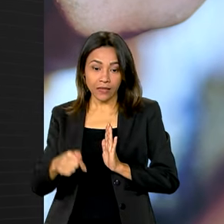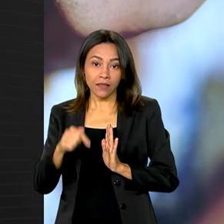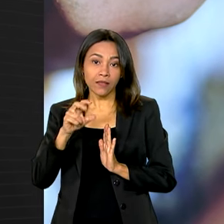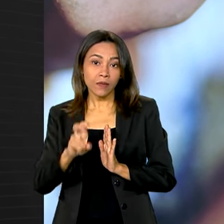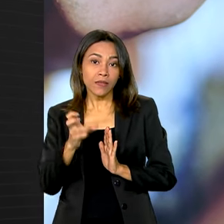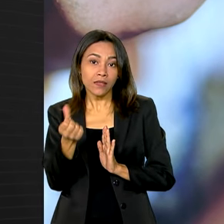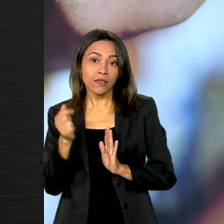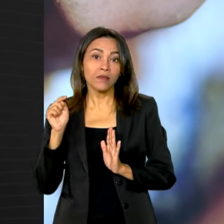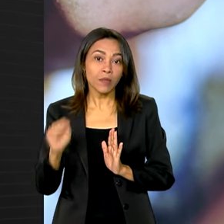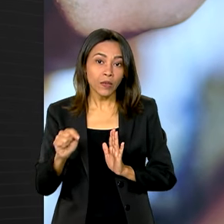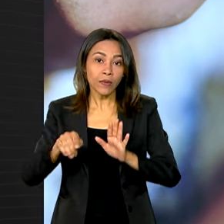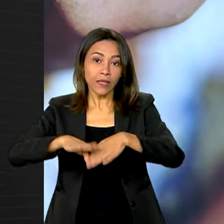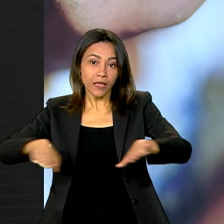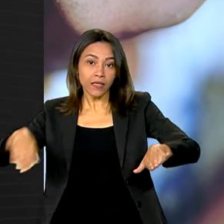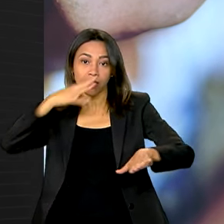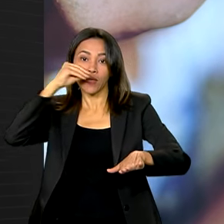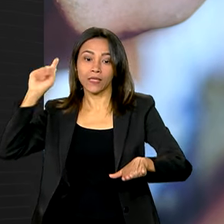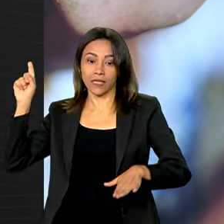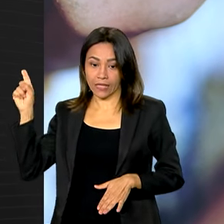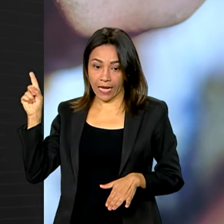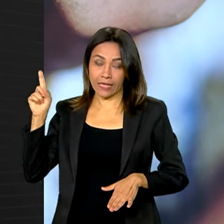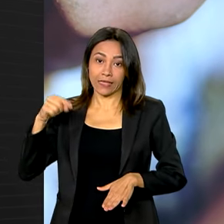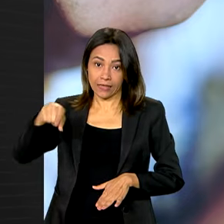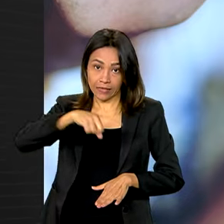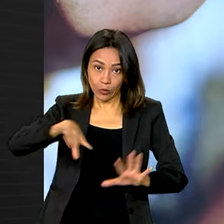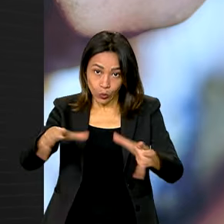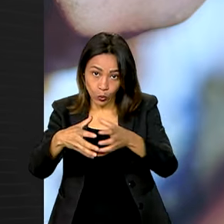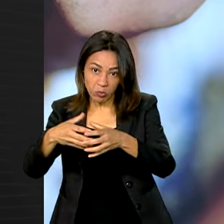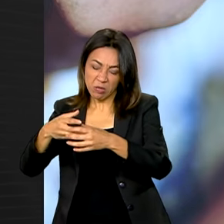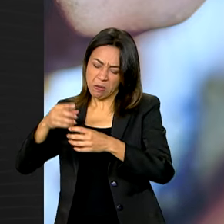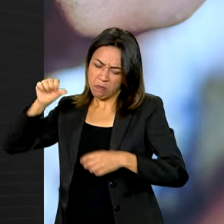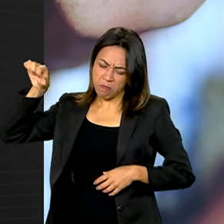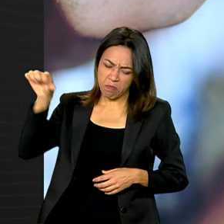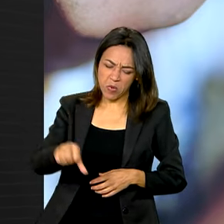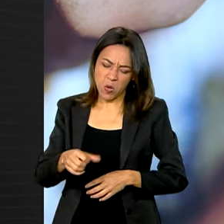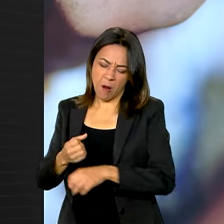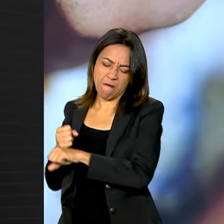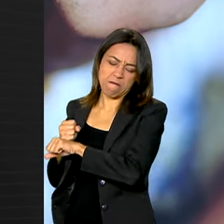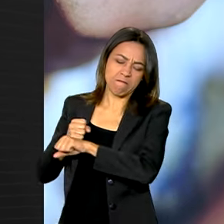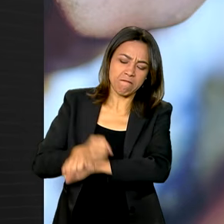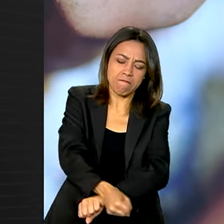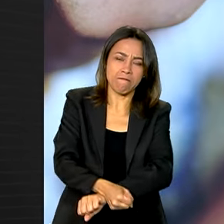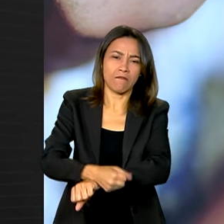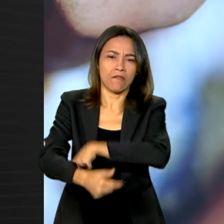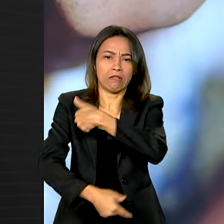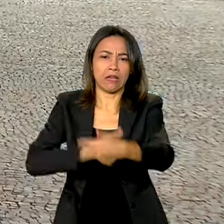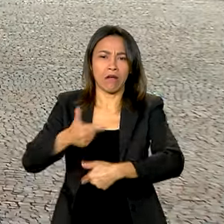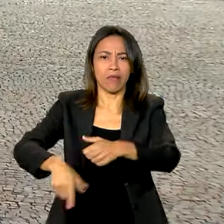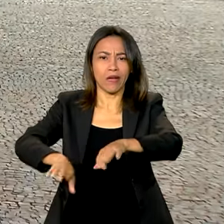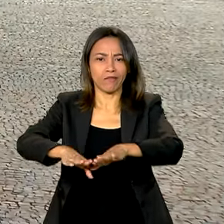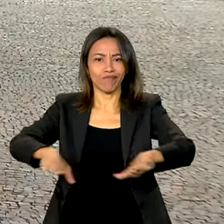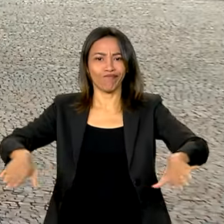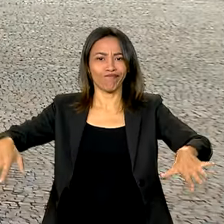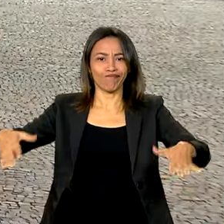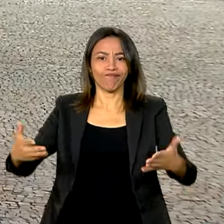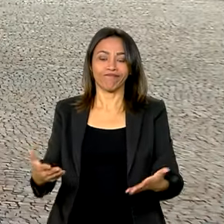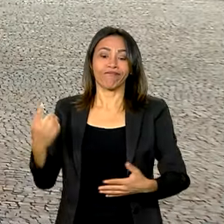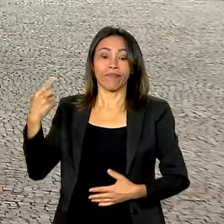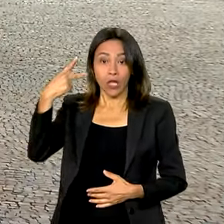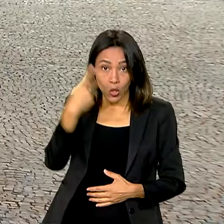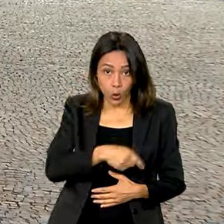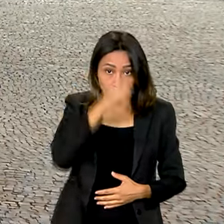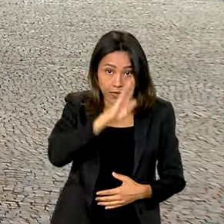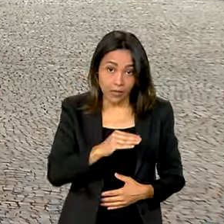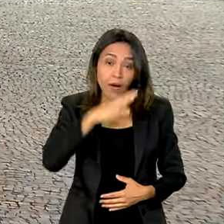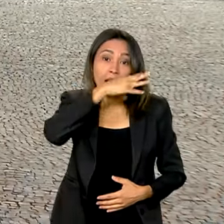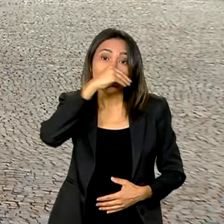crianças e adolescentes foram submetidos às piores formas de trabalho infantil. No Brasil, adolescentes com